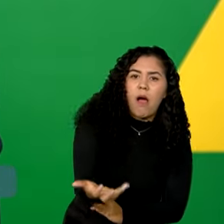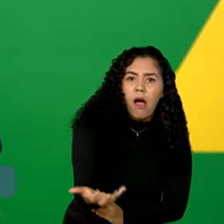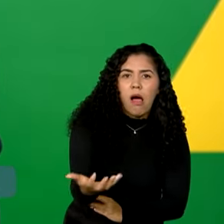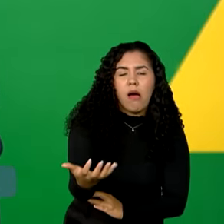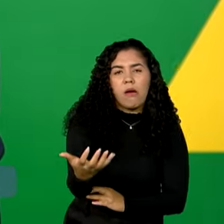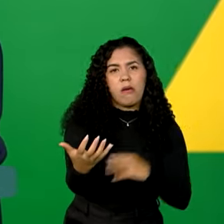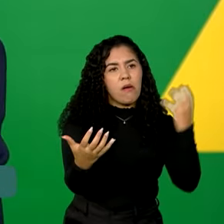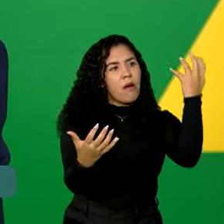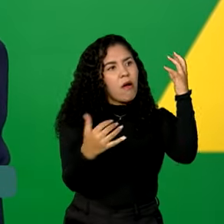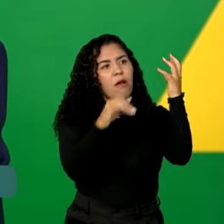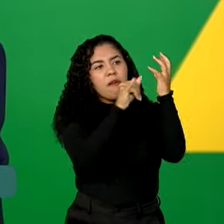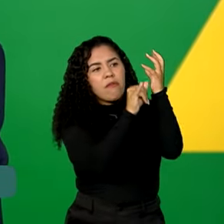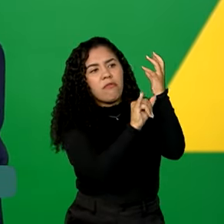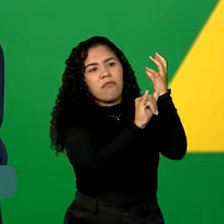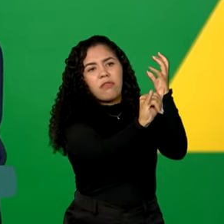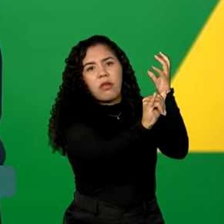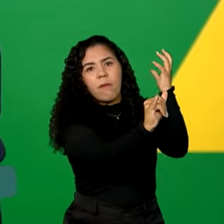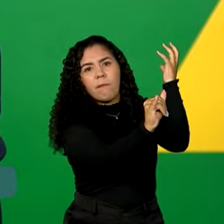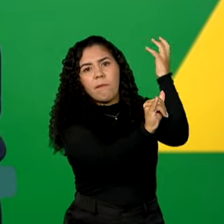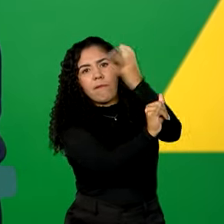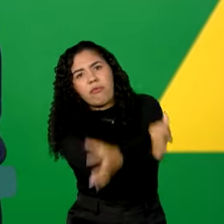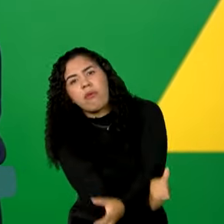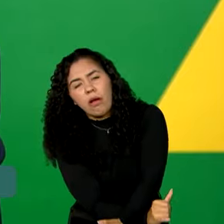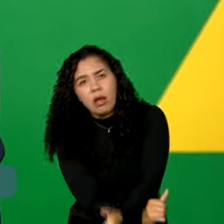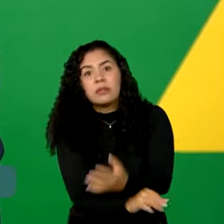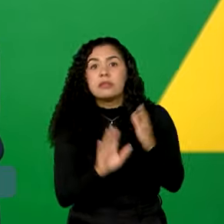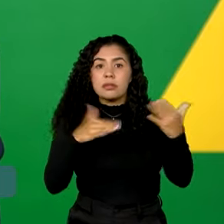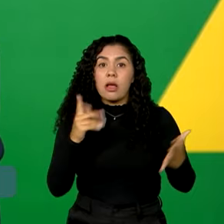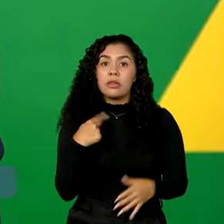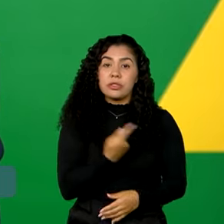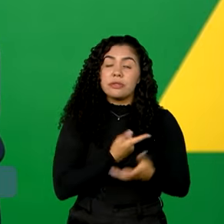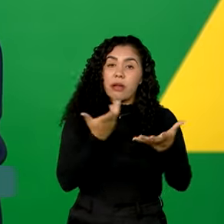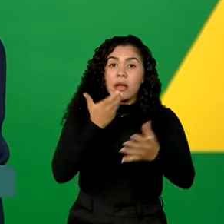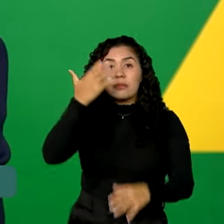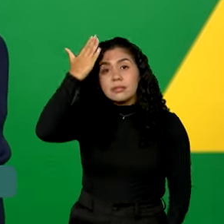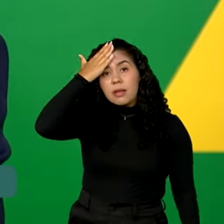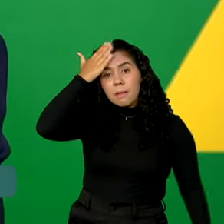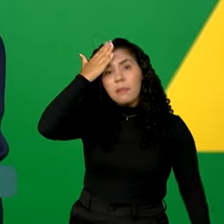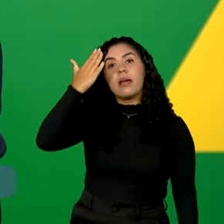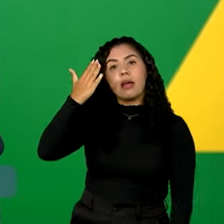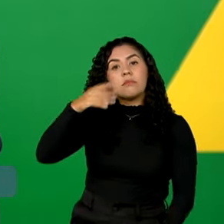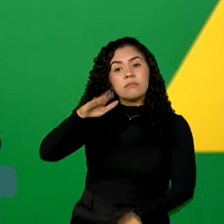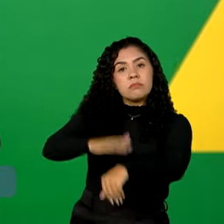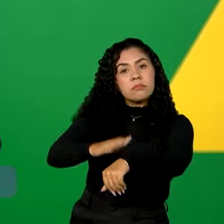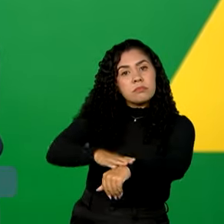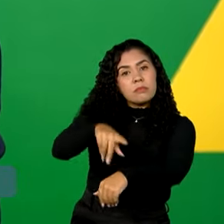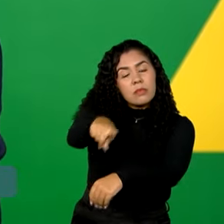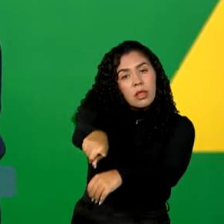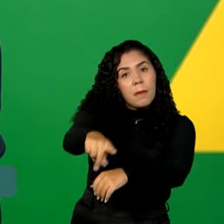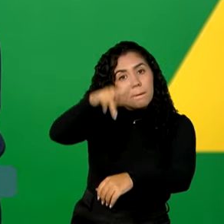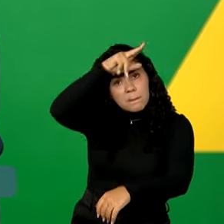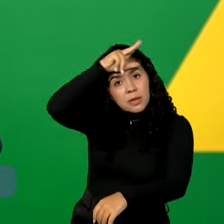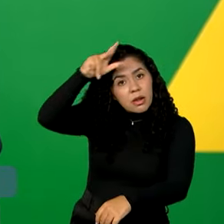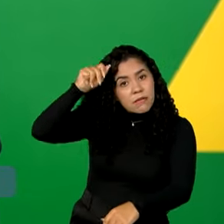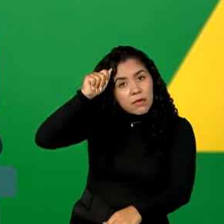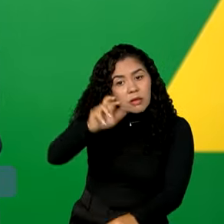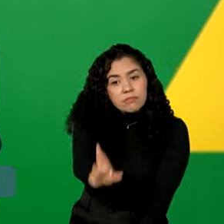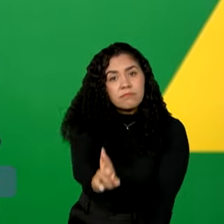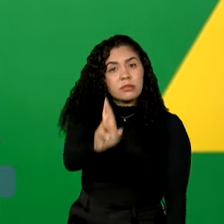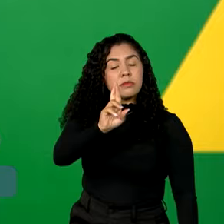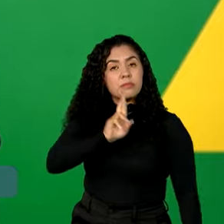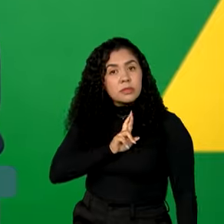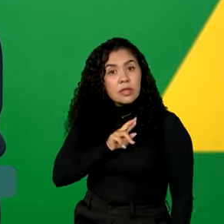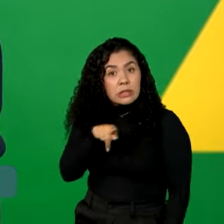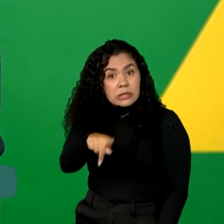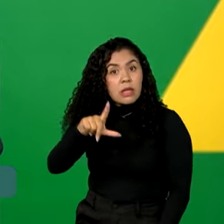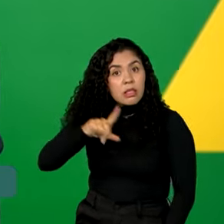a fiação. Então nós queremos saber da Prefeitura de São Paulo se ela tem um mapeamento desses pontos